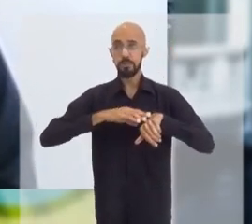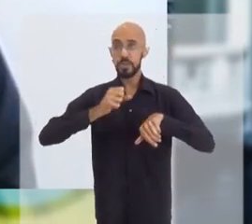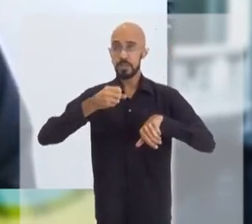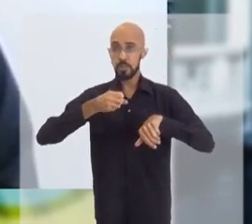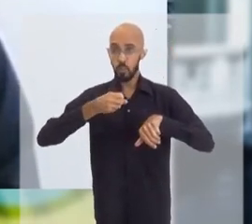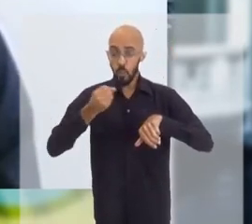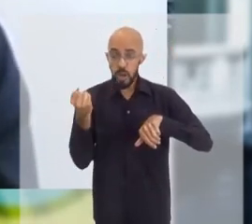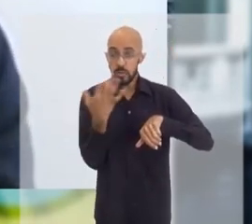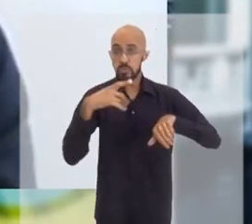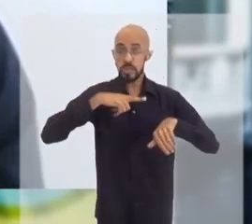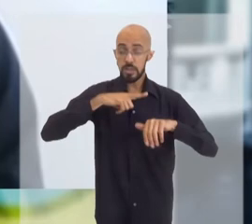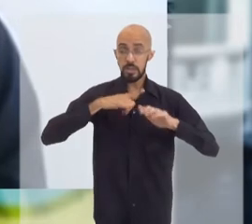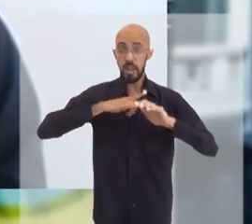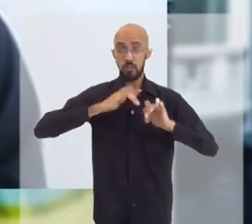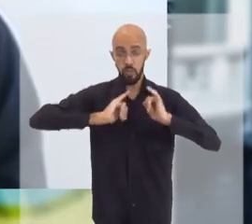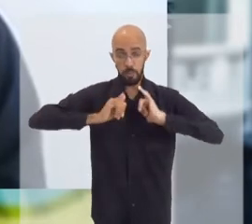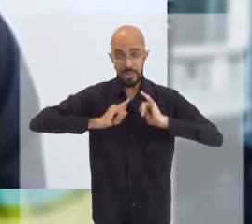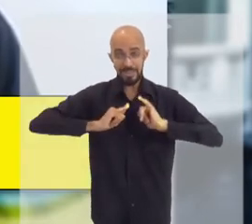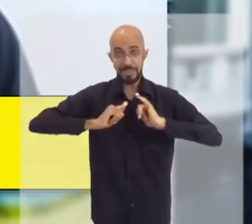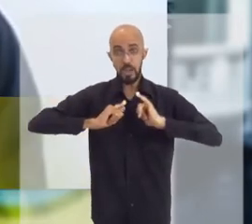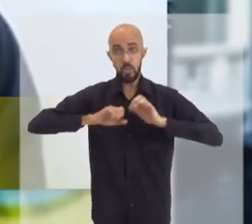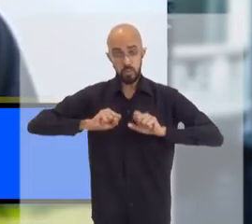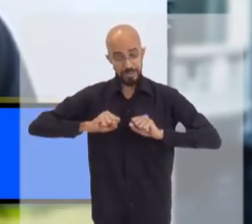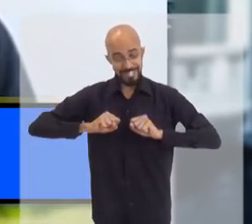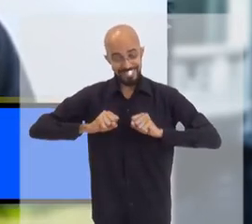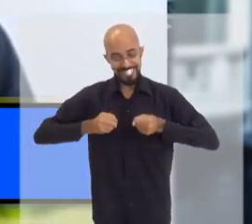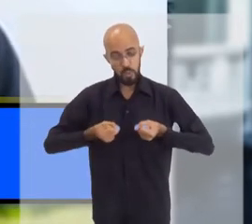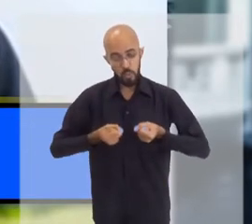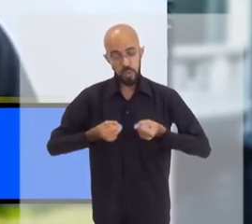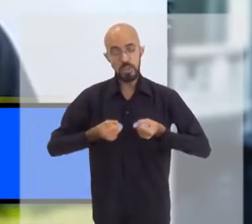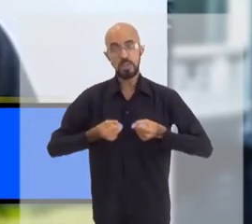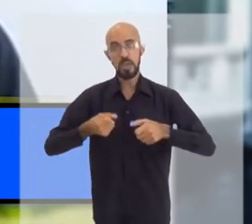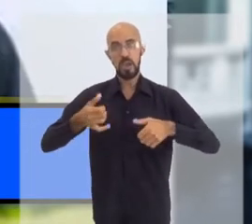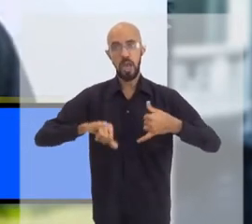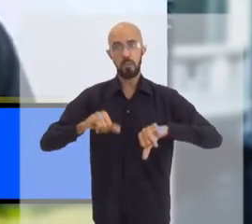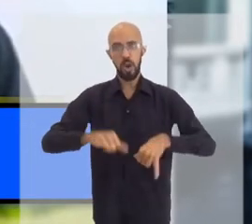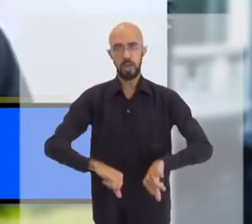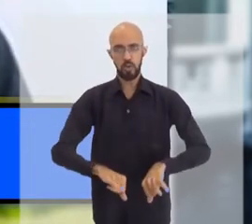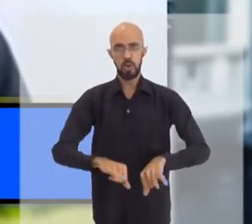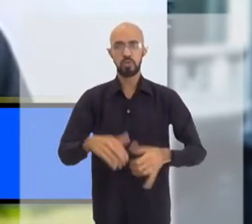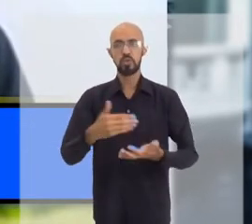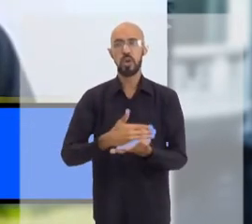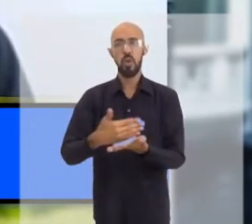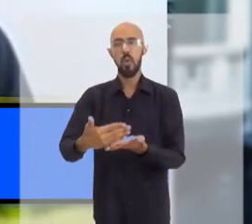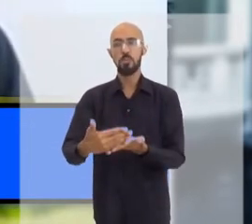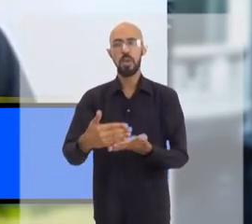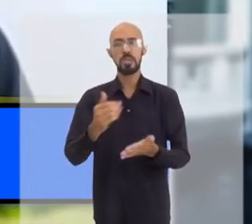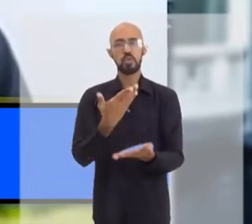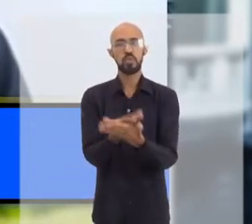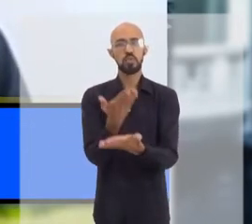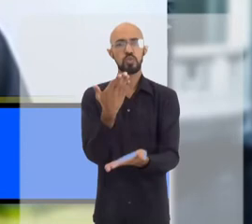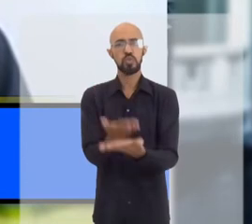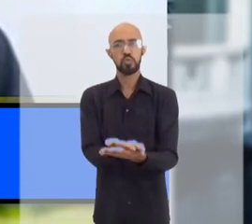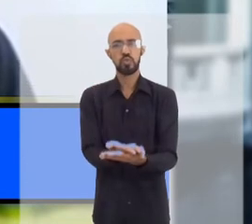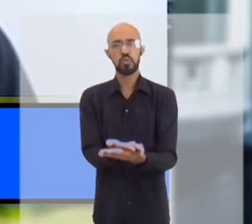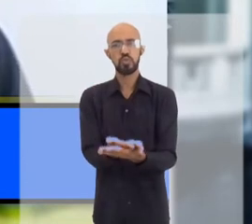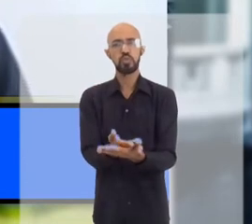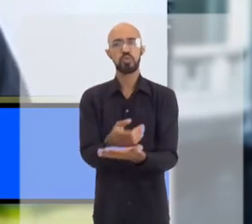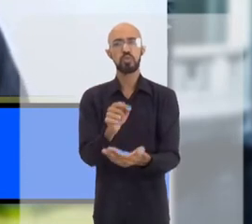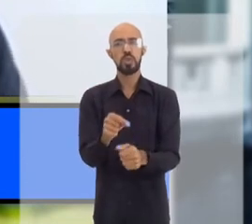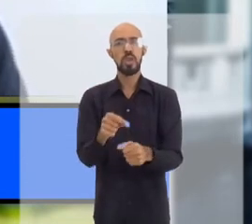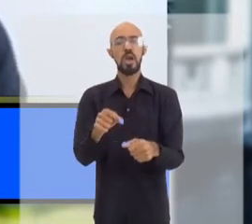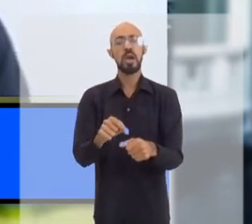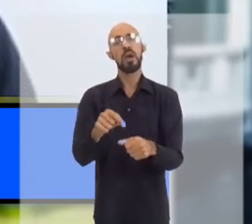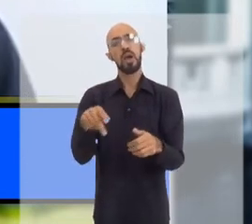quando você tem dados suficientes de segurança feitos em laboratório, você passa para os estudos que nós chamamos de